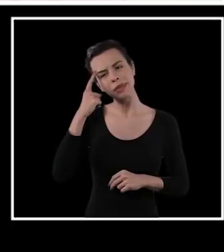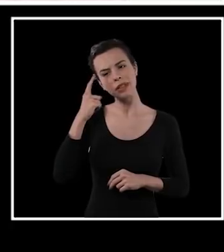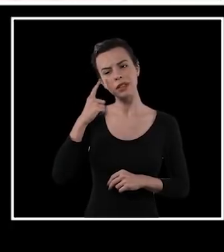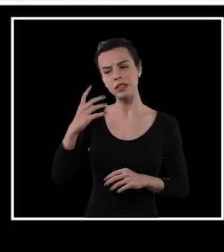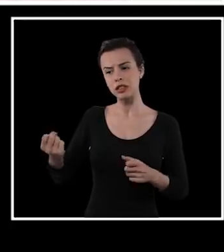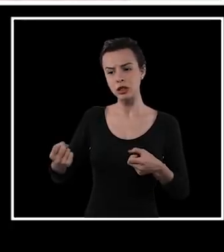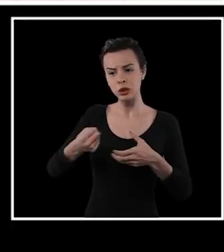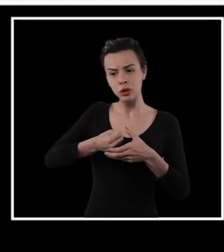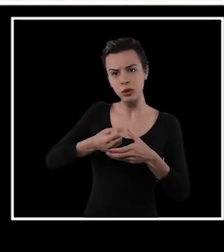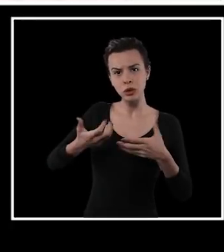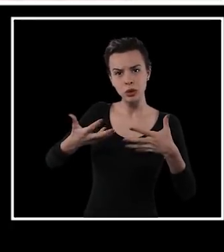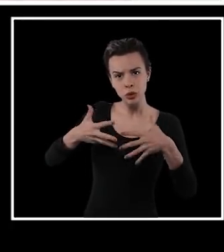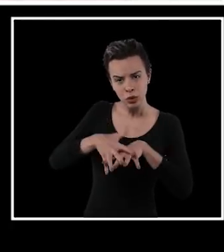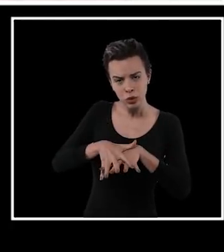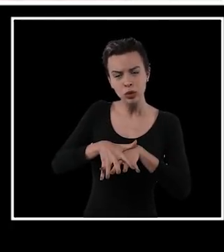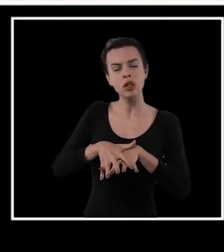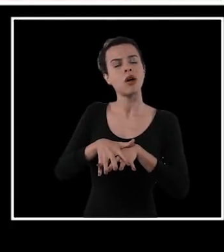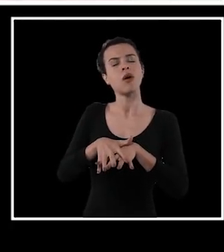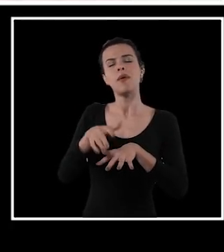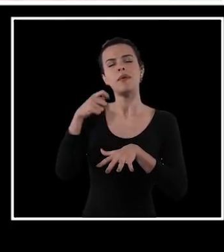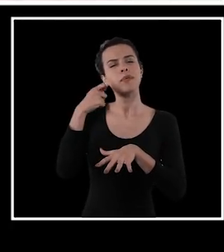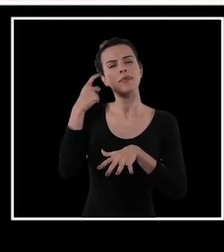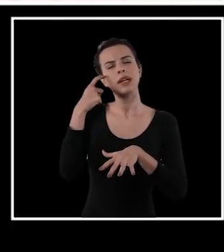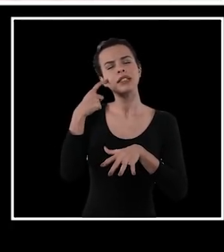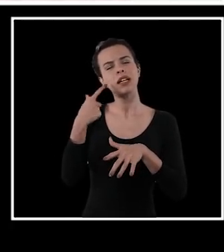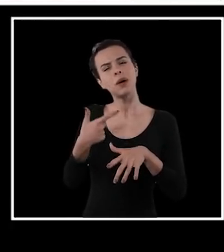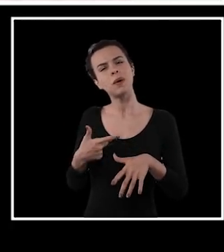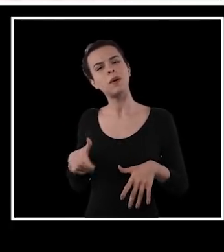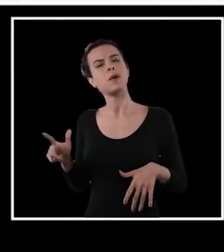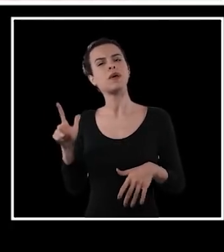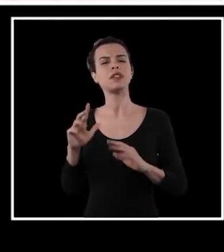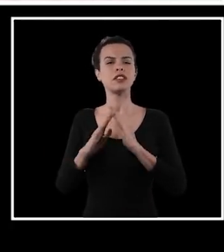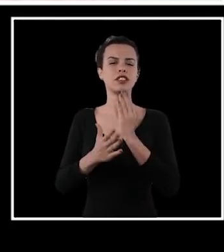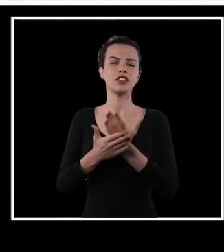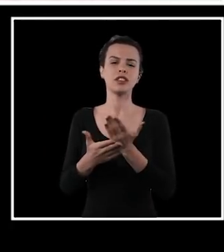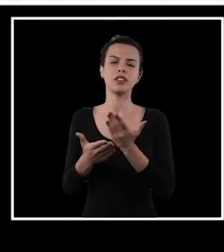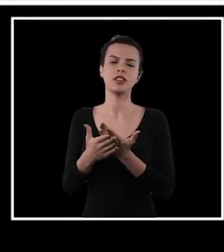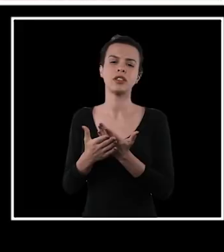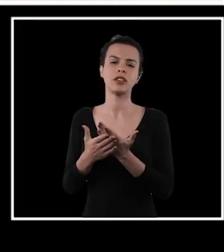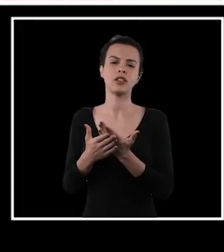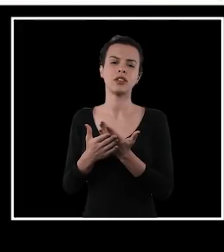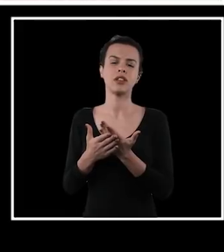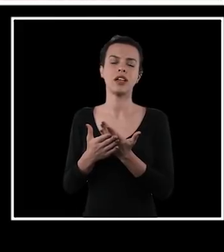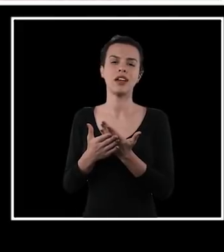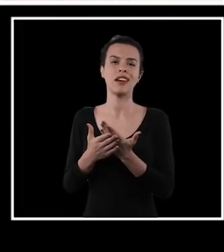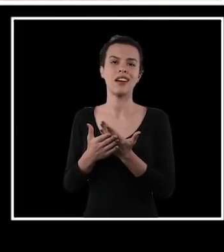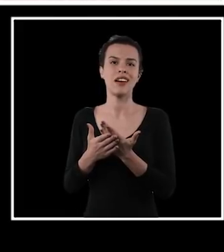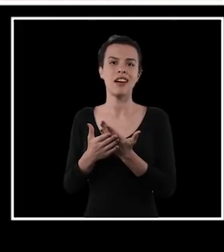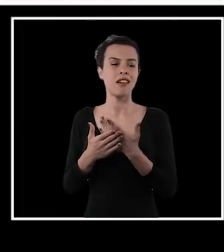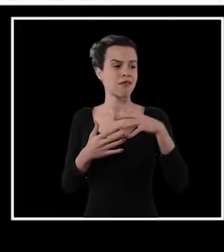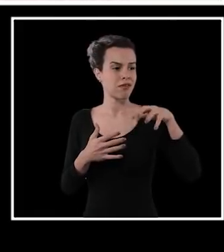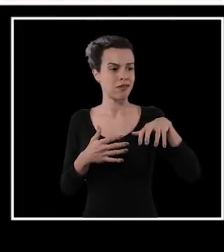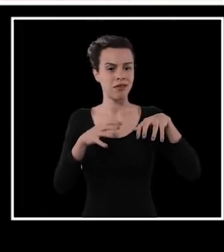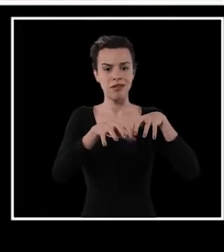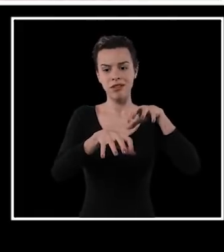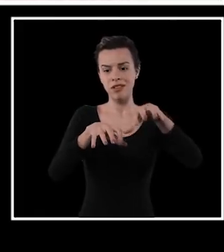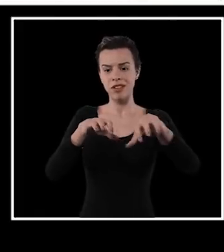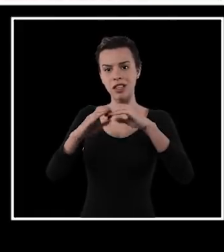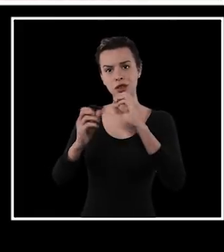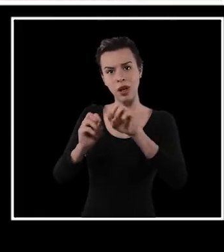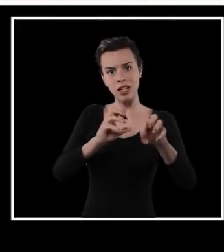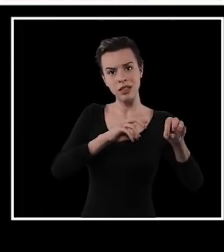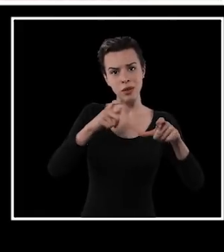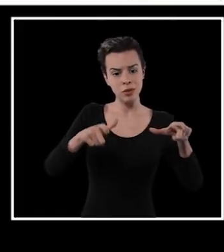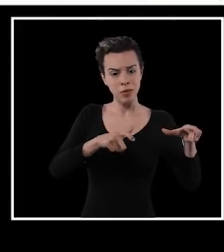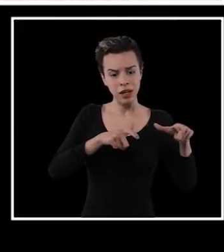pensar inclusão na escola, é a gente pensar uma escola que não cerceie outros espaços de educação.